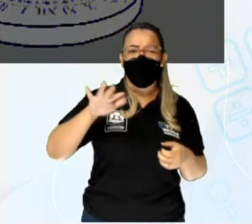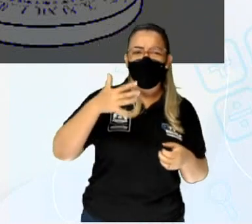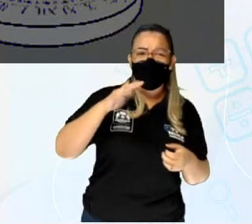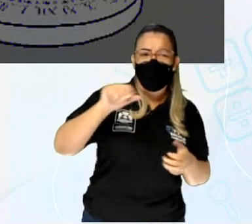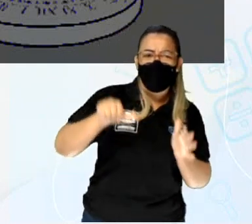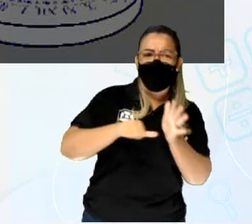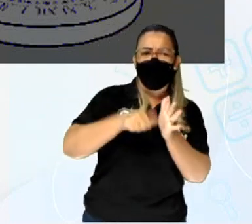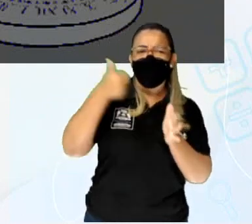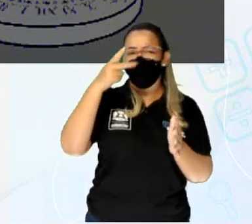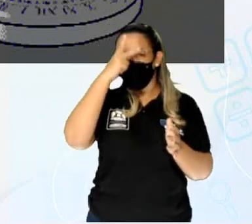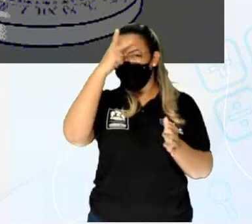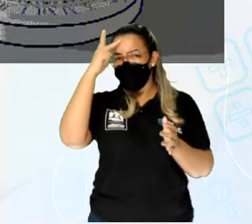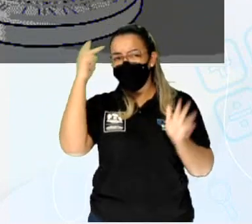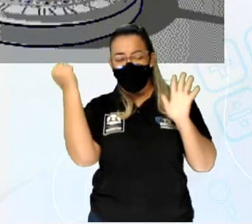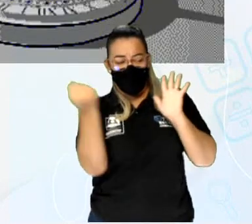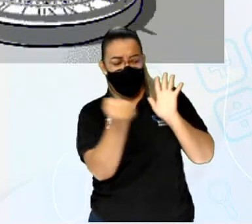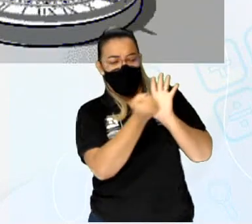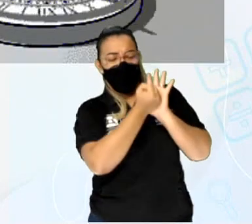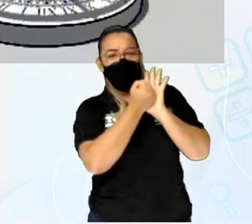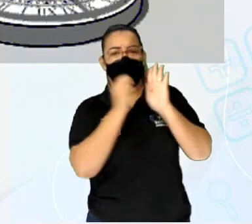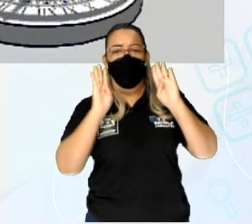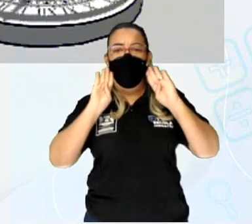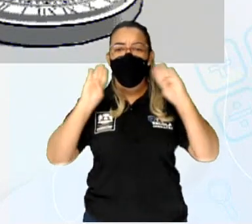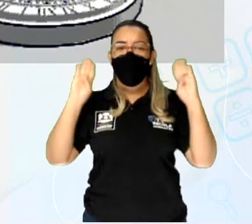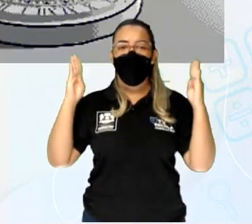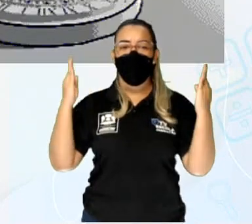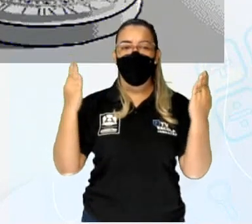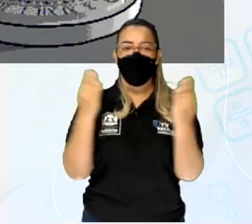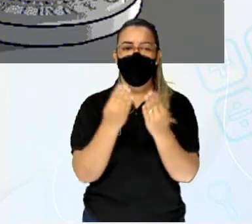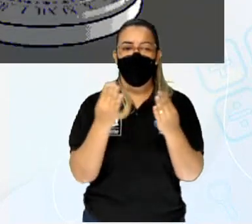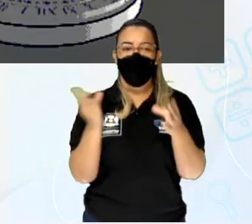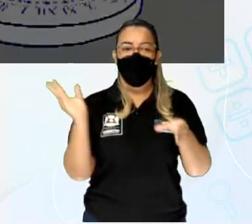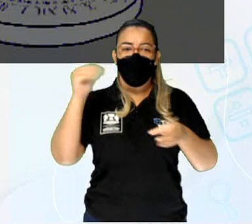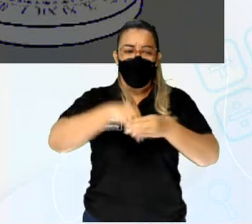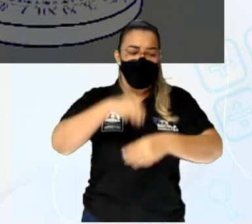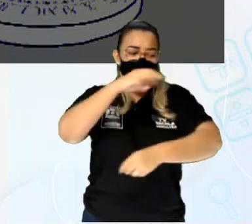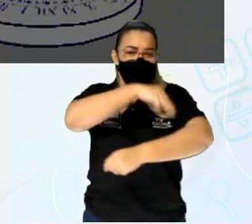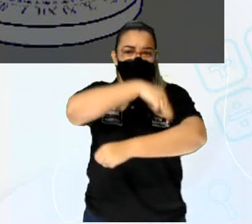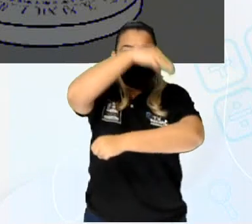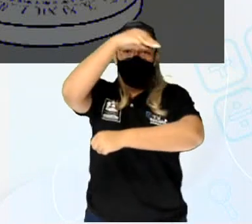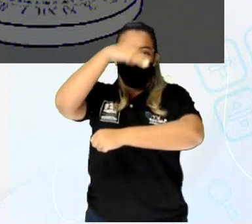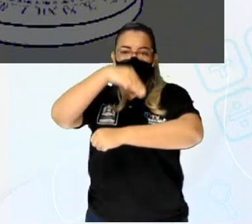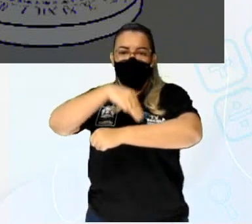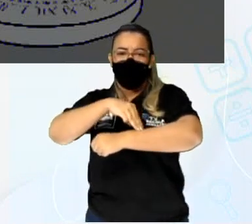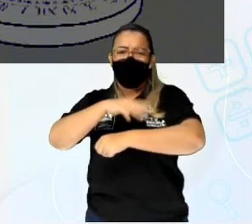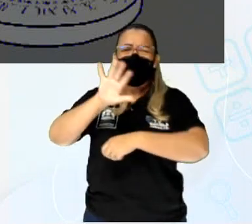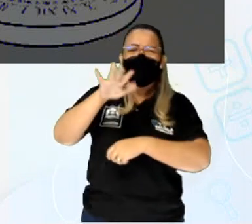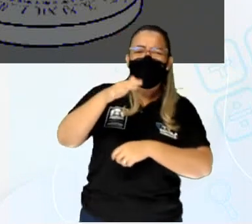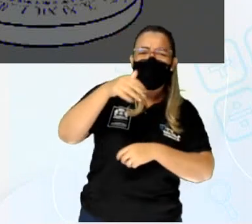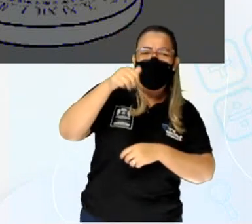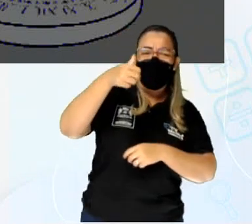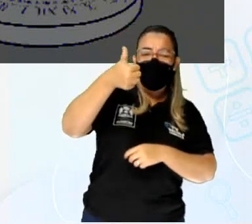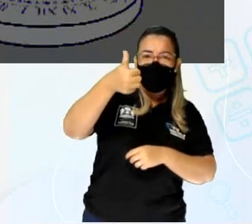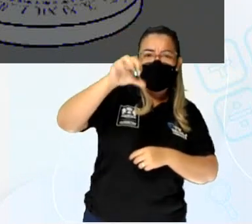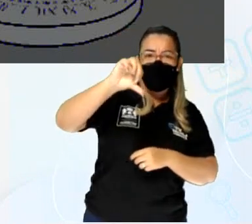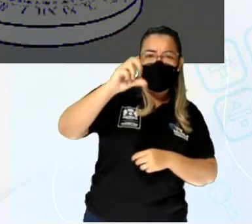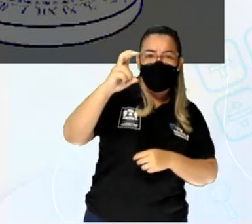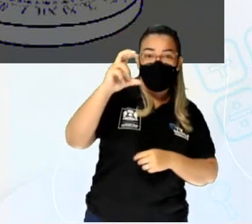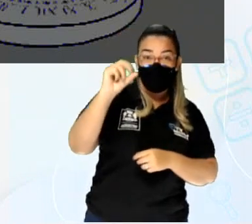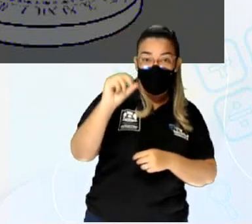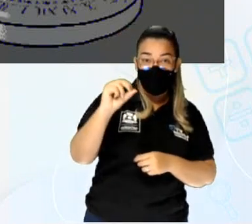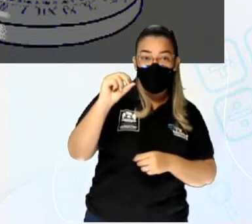passagem do tempo foram os babilônicos, habitantes da Mesopotâmia, entre 1950 a.C.